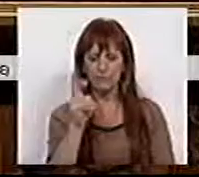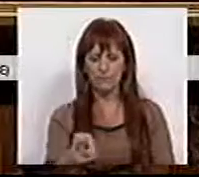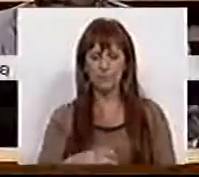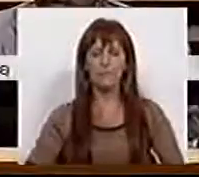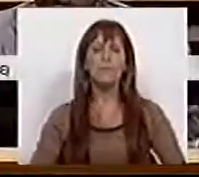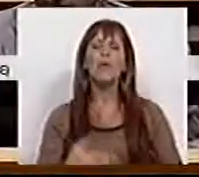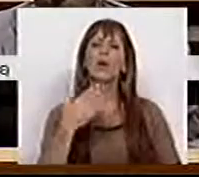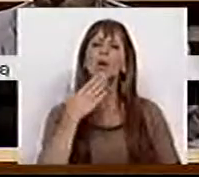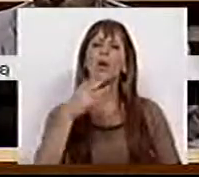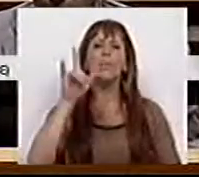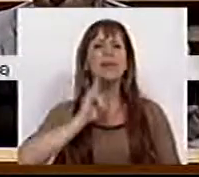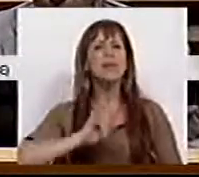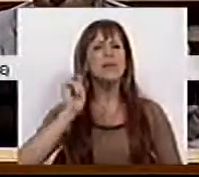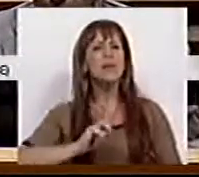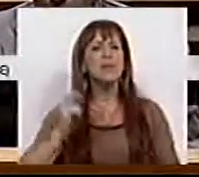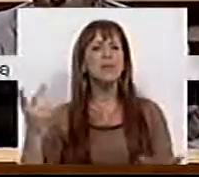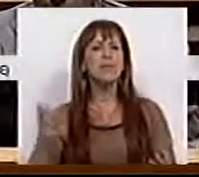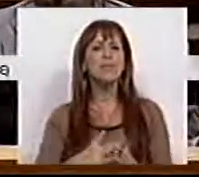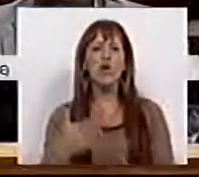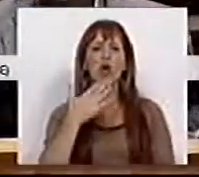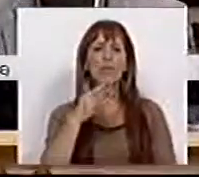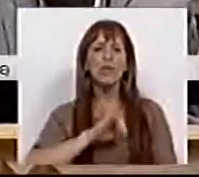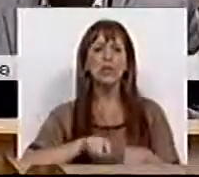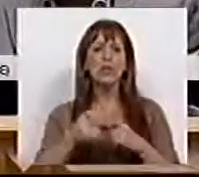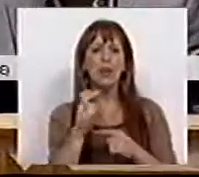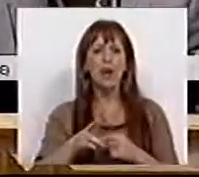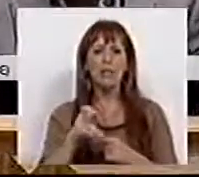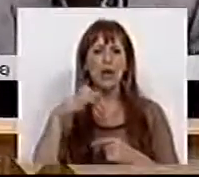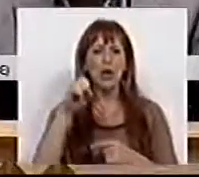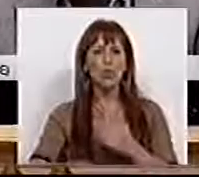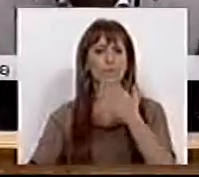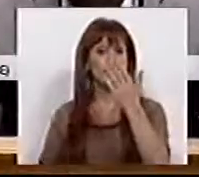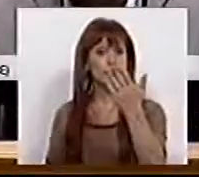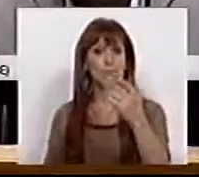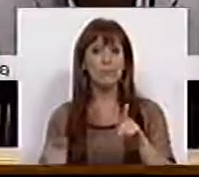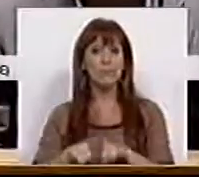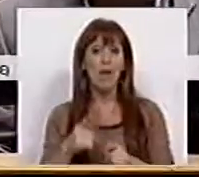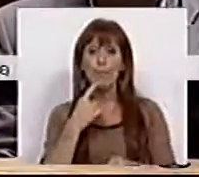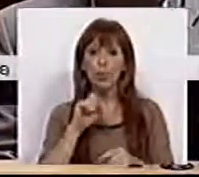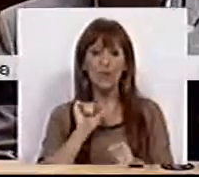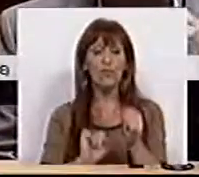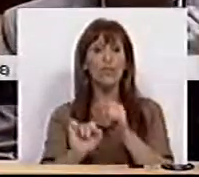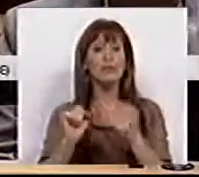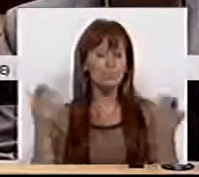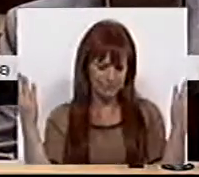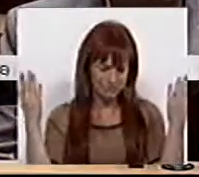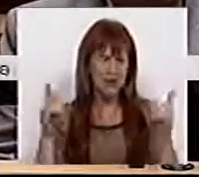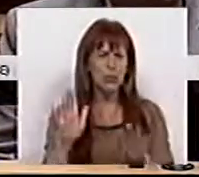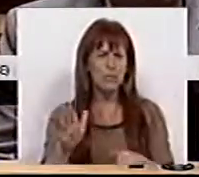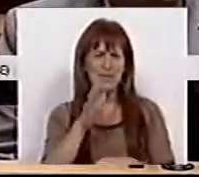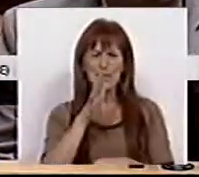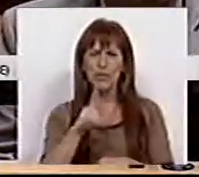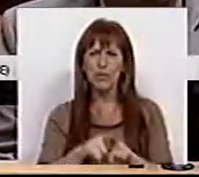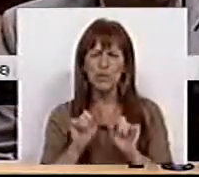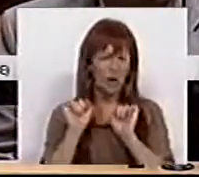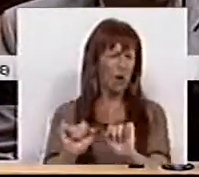Muito obrigada, Sr. Presidente. Muito obrigada, Sr. Deputado Arménio Santos, pela sua pergunta. Mas devo dizer